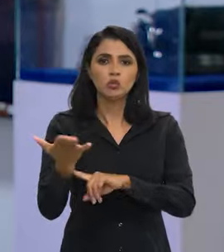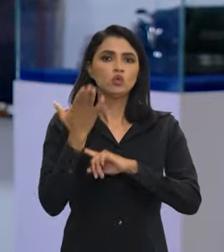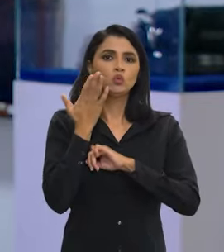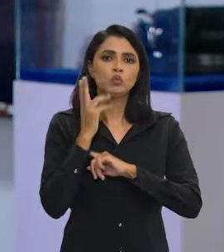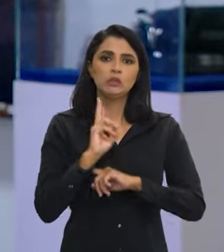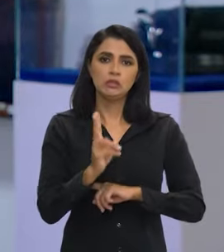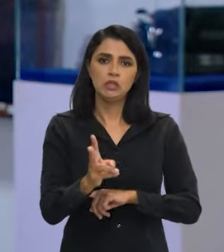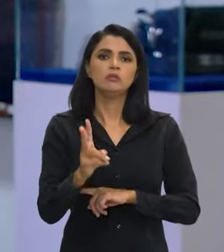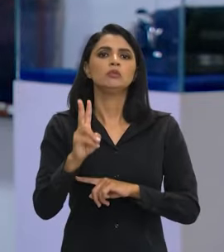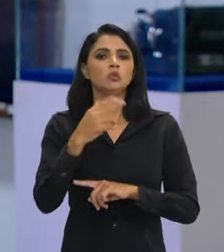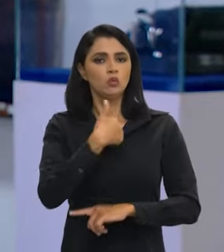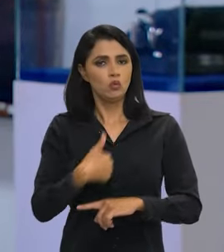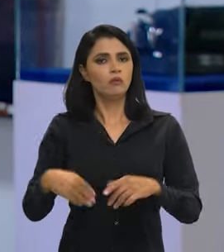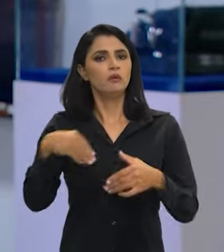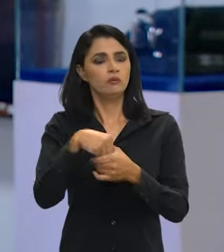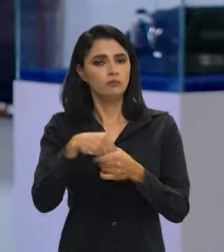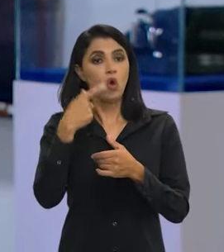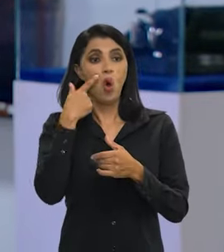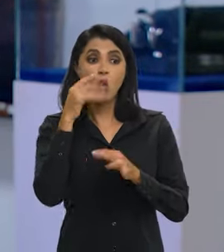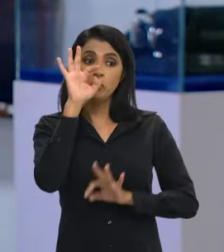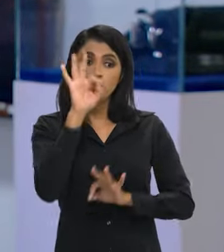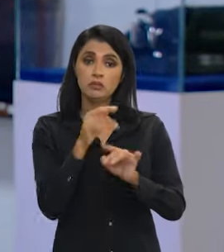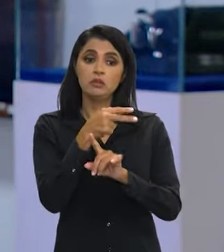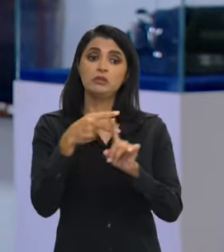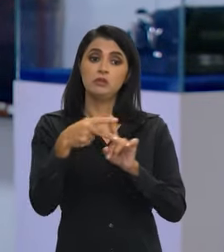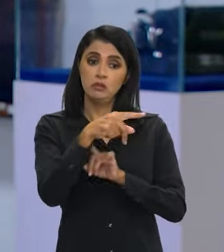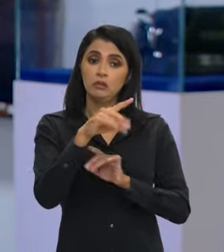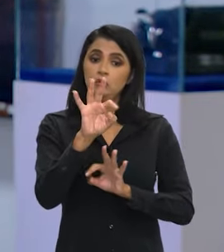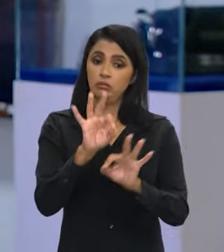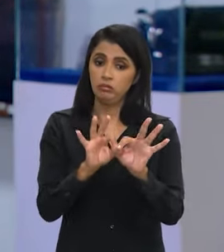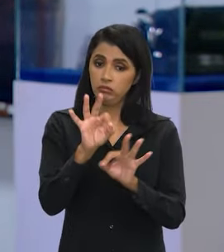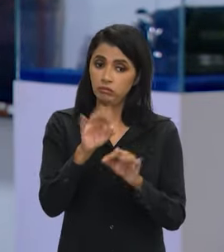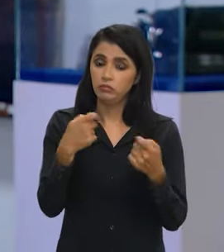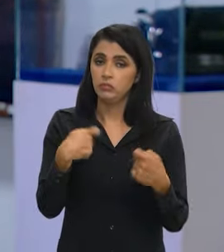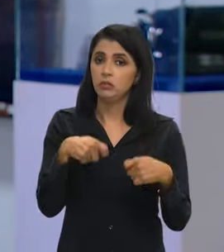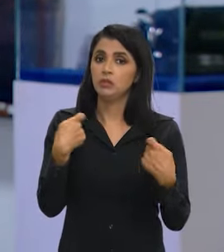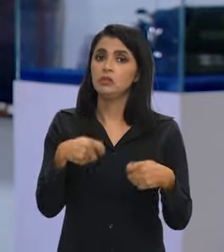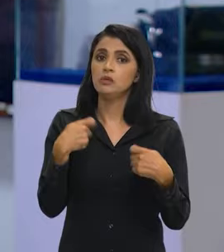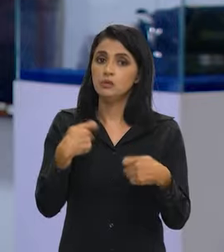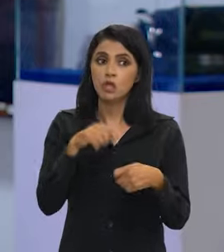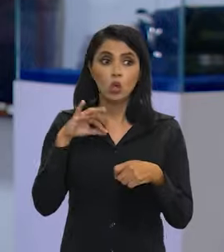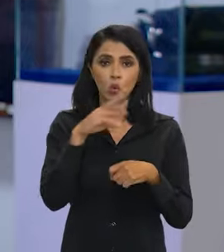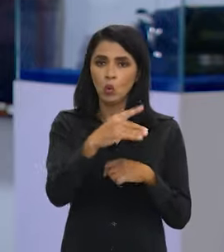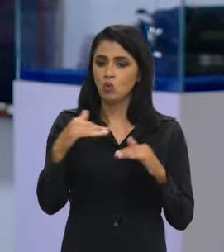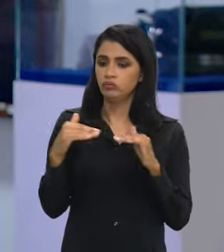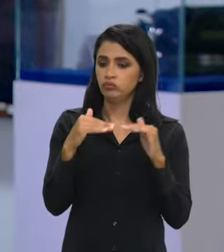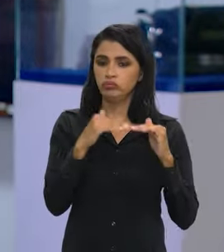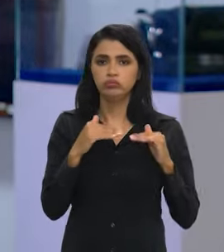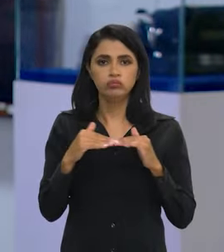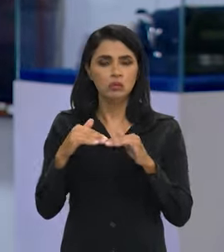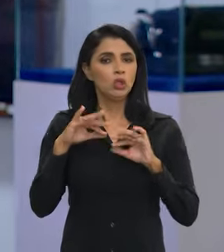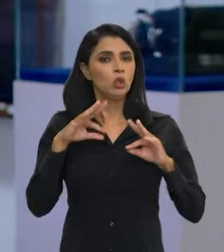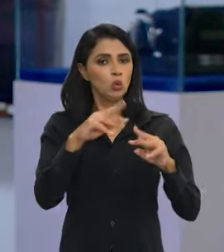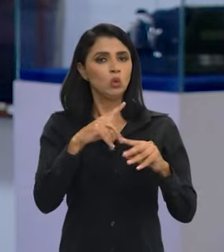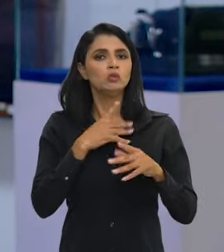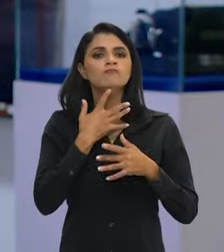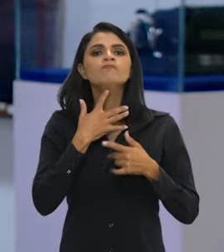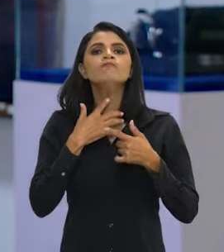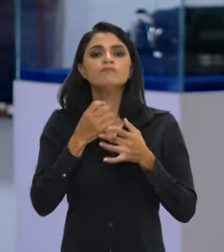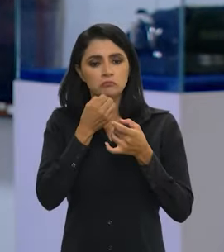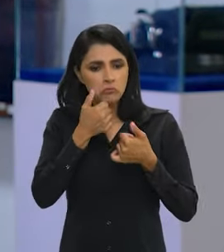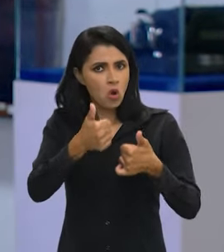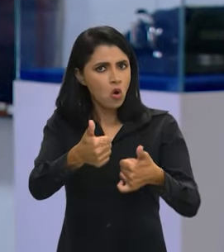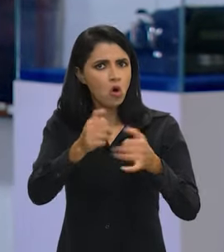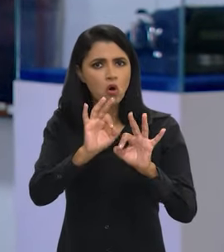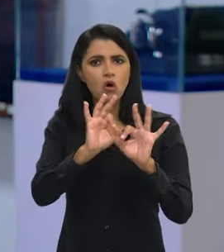governo um consenso que o INSS tem que ser arrumado. E esse consenso gera que todos têm uma boa vontade